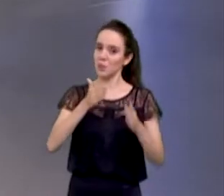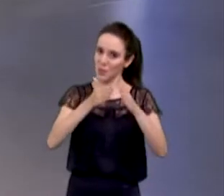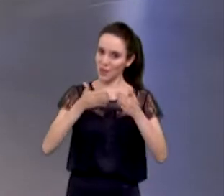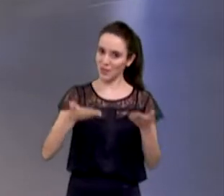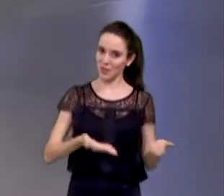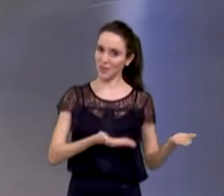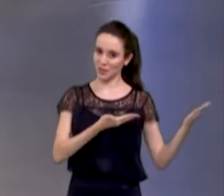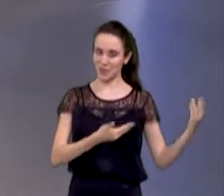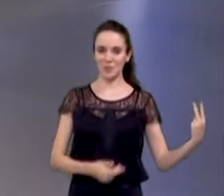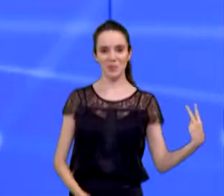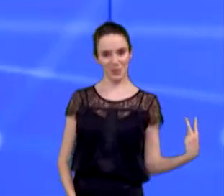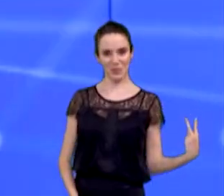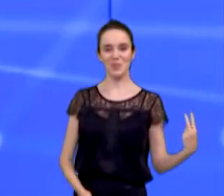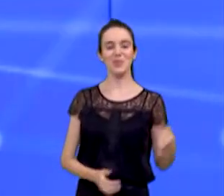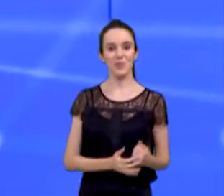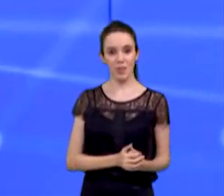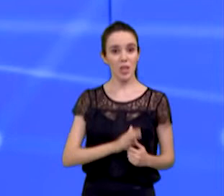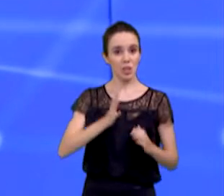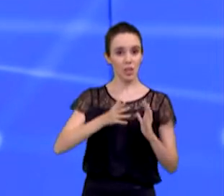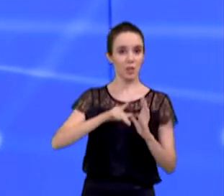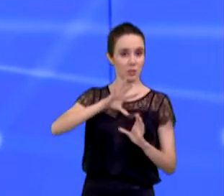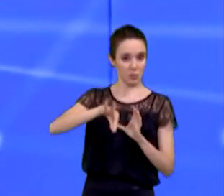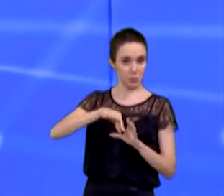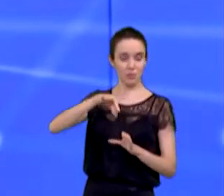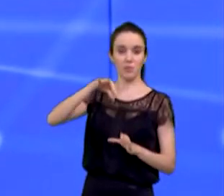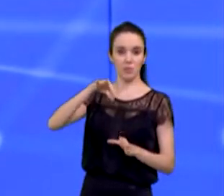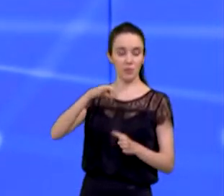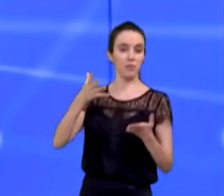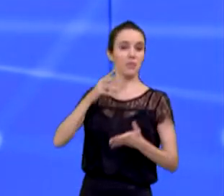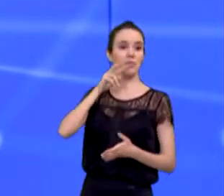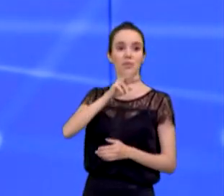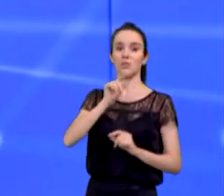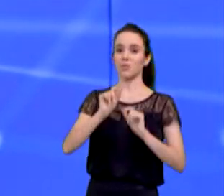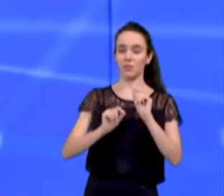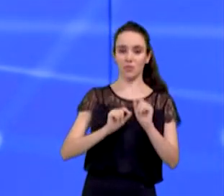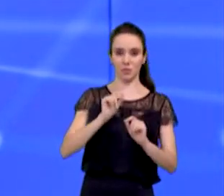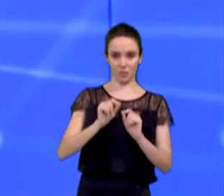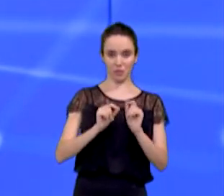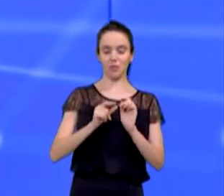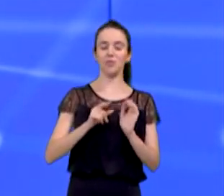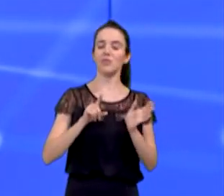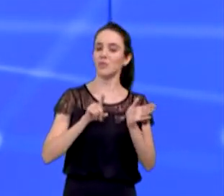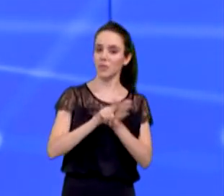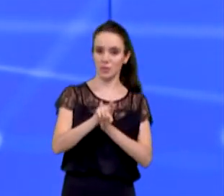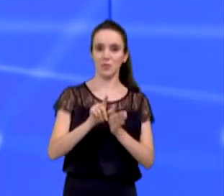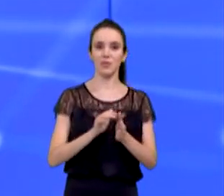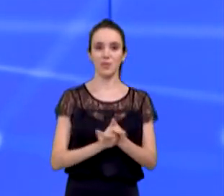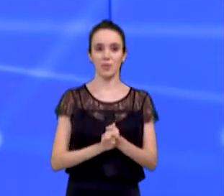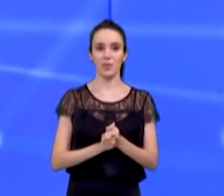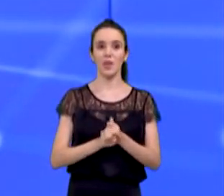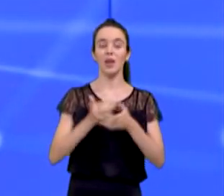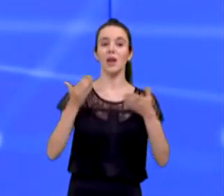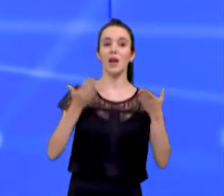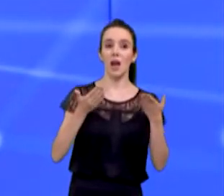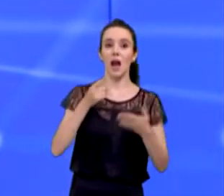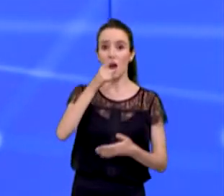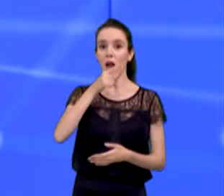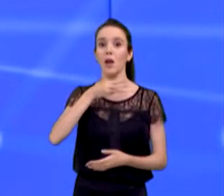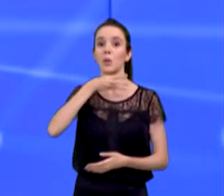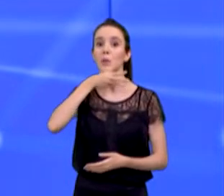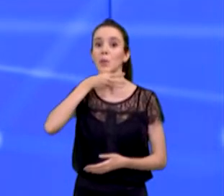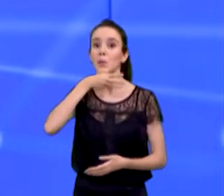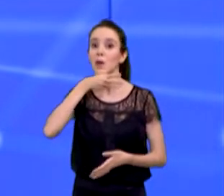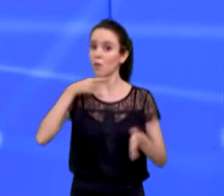Já higienizados. A ordem foi sorteada previamente na sequência das perguntas. Agora é a vez da pergunta do candidato Wagner